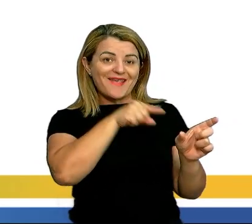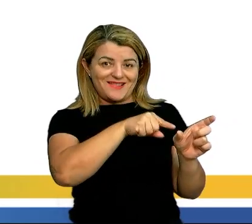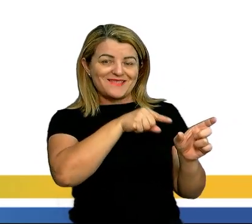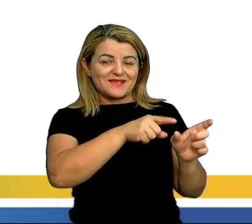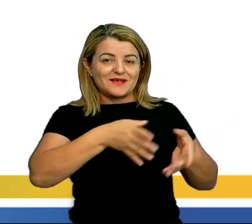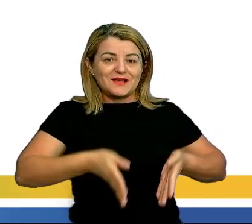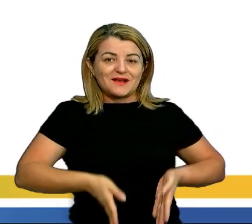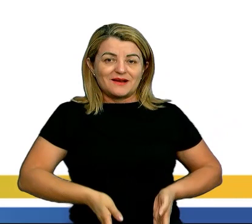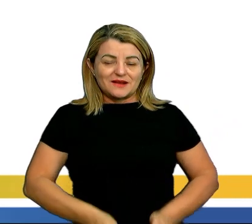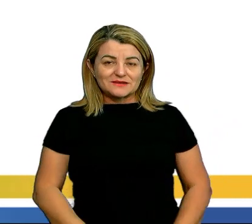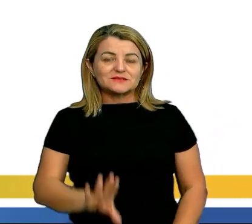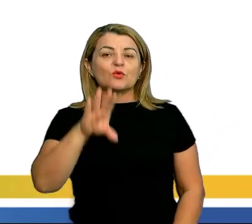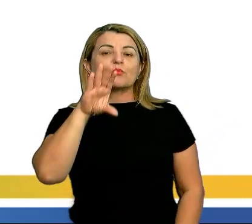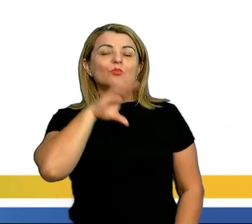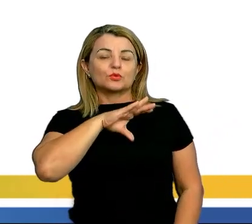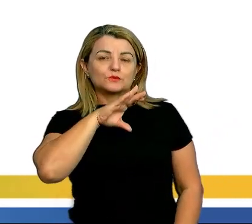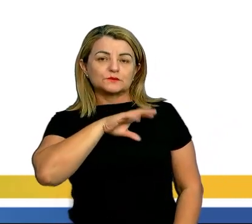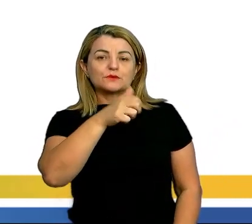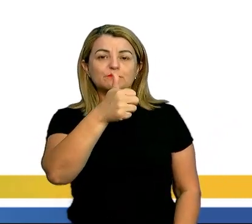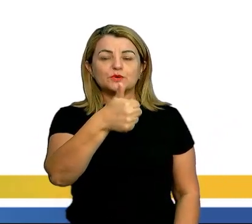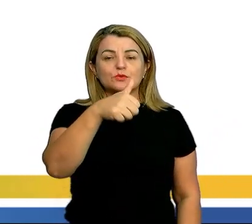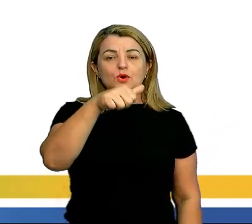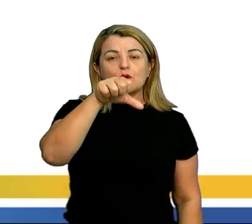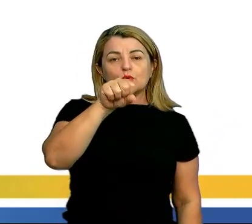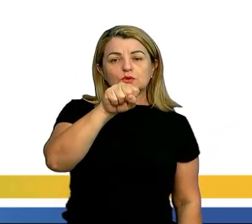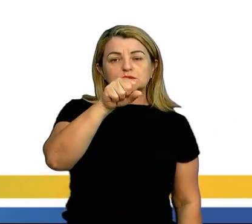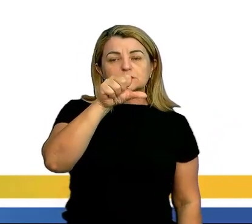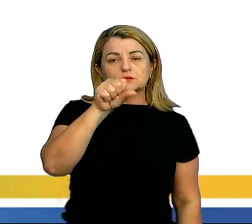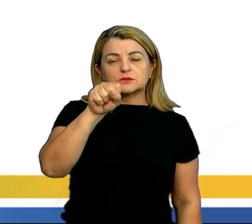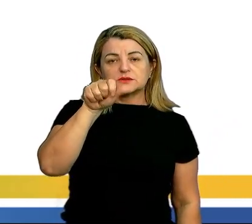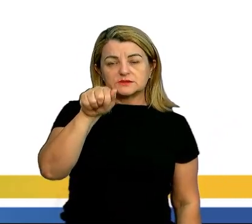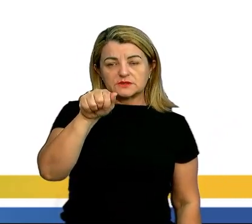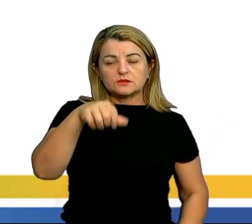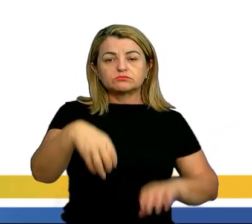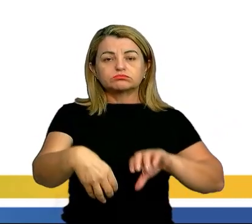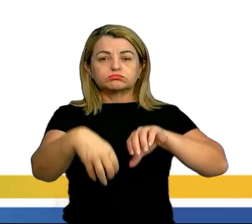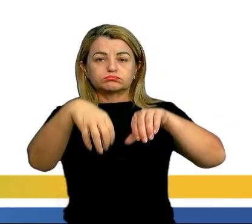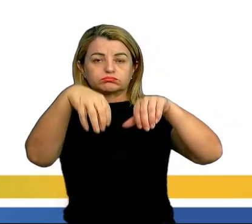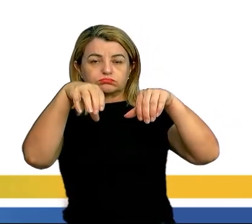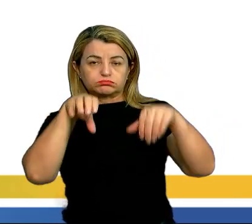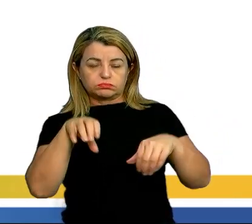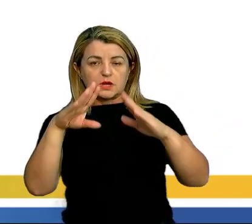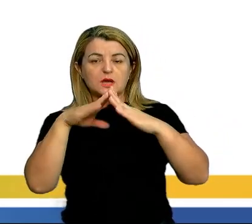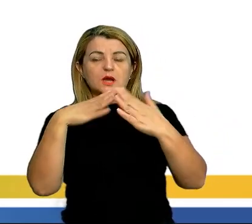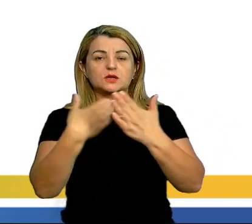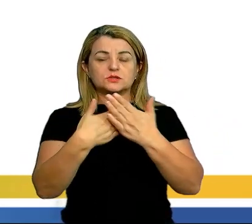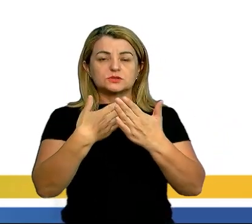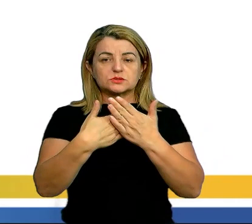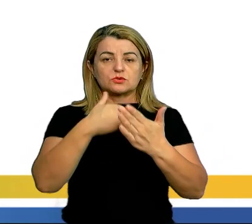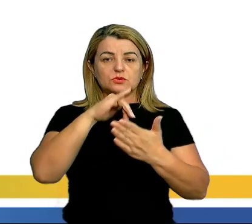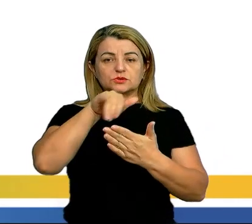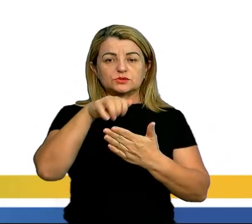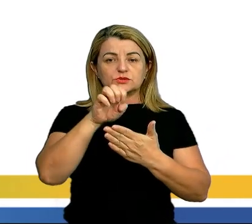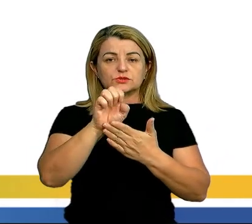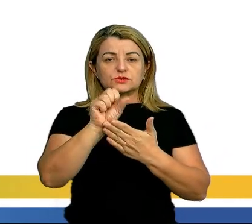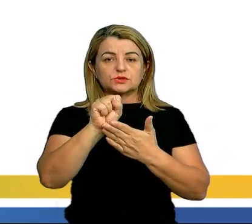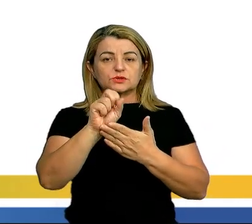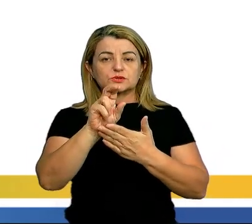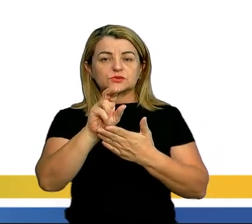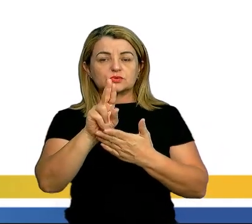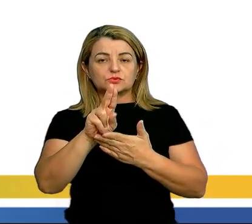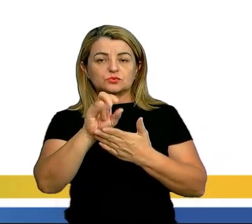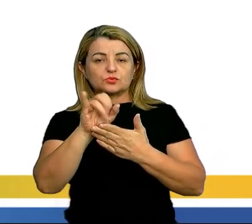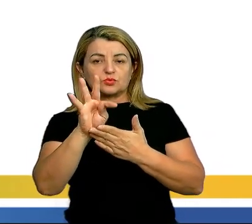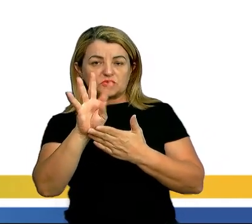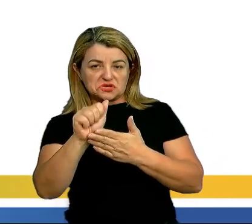setembro de 1887. Formado em escola de jesuítas, estudou medicina, então a gente